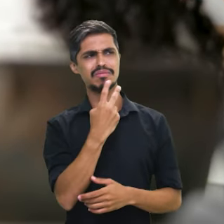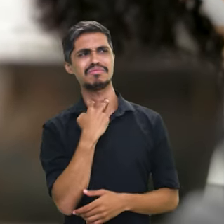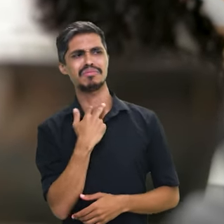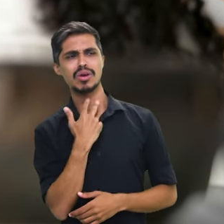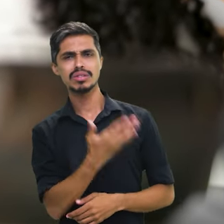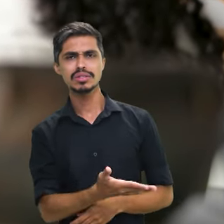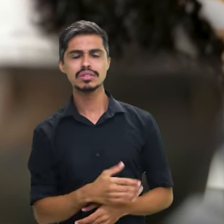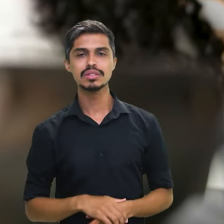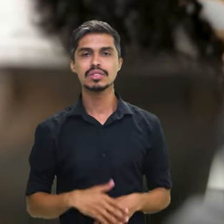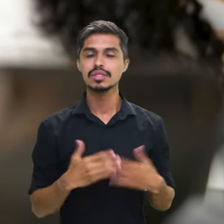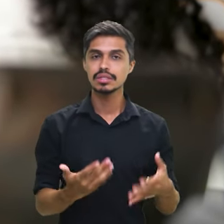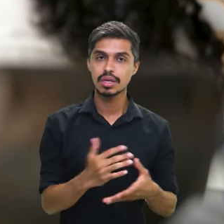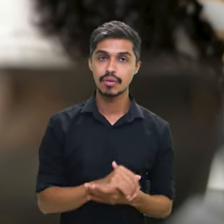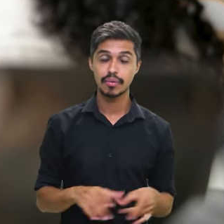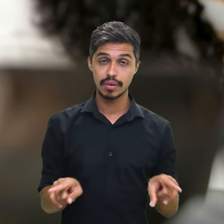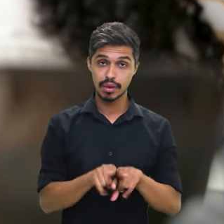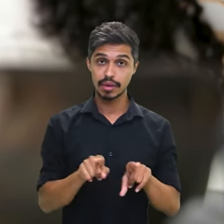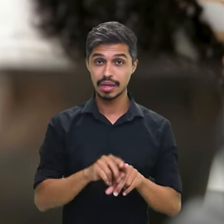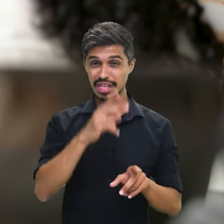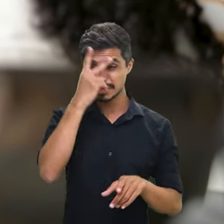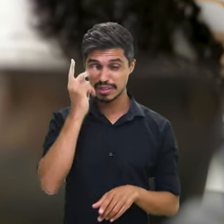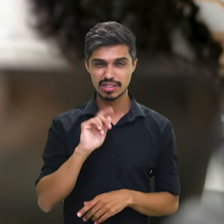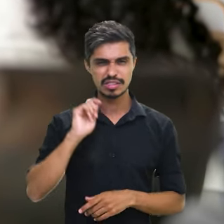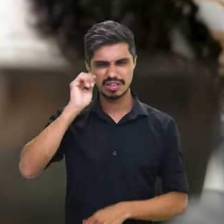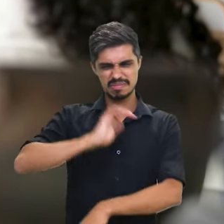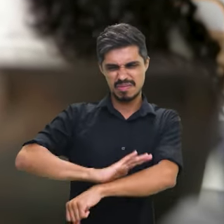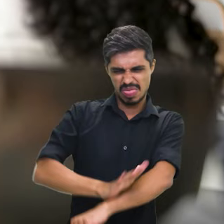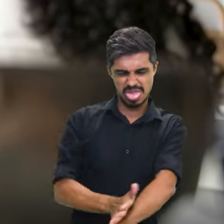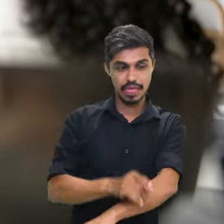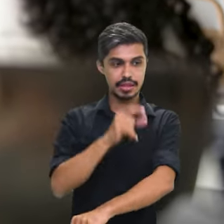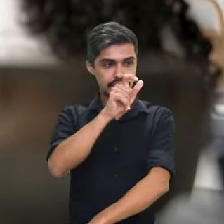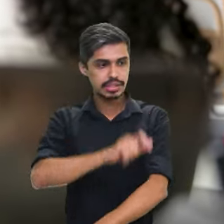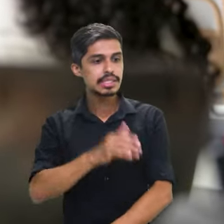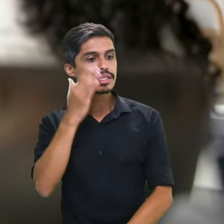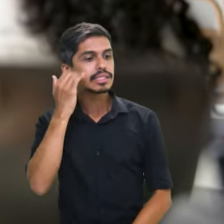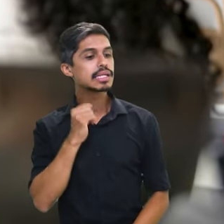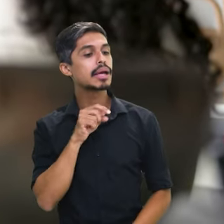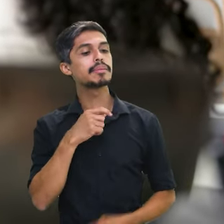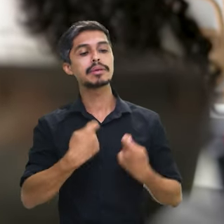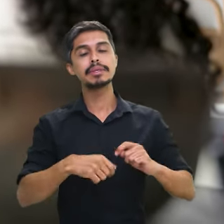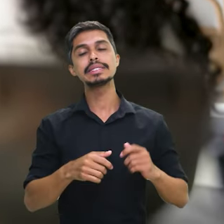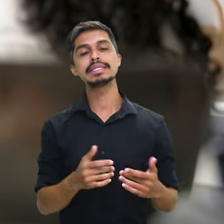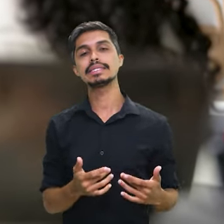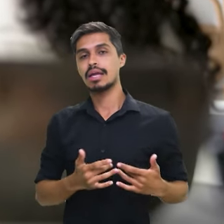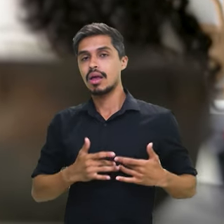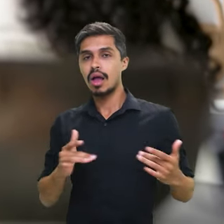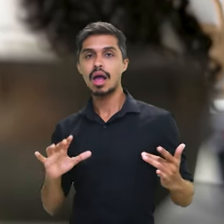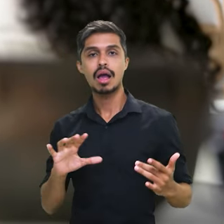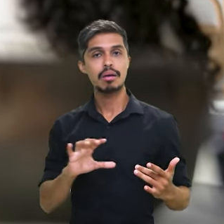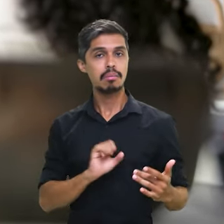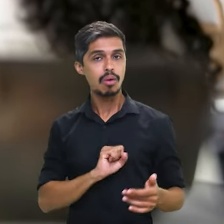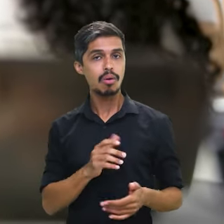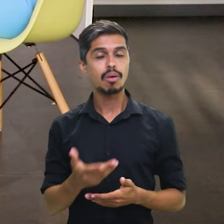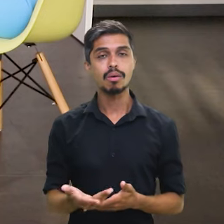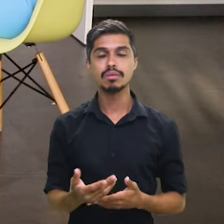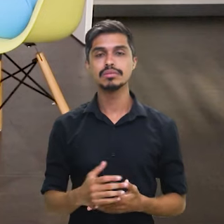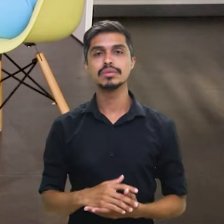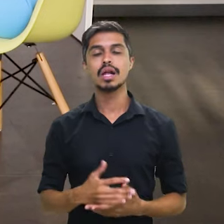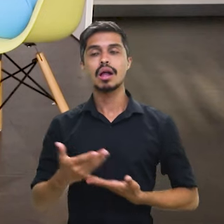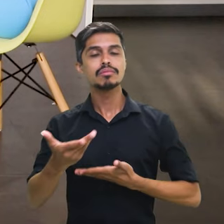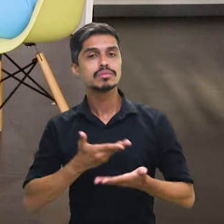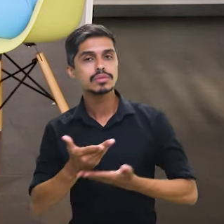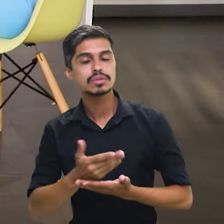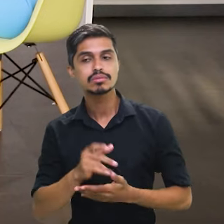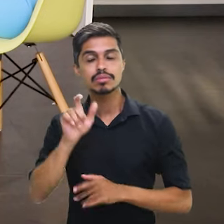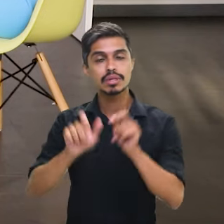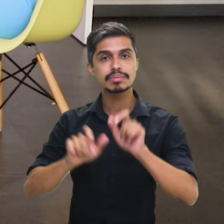E, ao mesmo tempo, uma educação que aqueles que praticam o racismo saibam que precisa praticar o amor, a compaixão, a